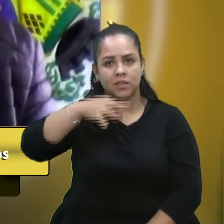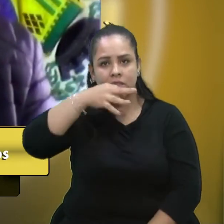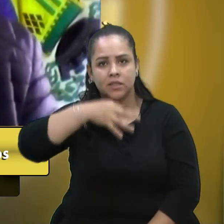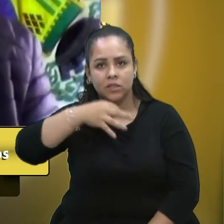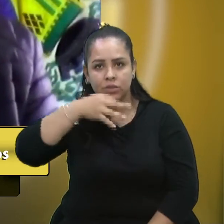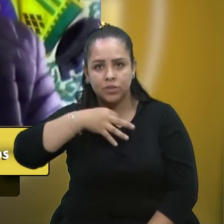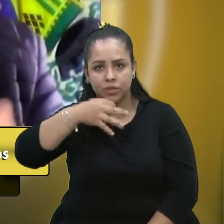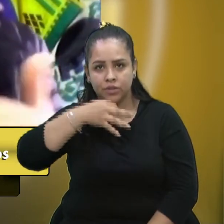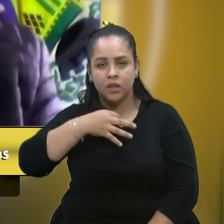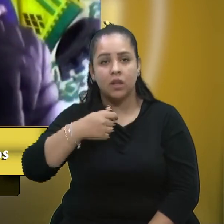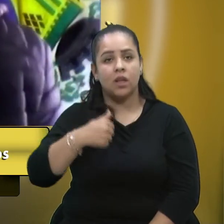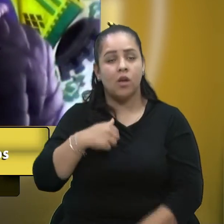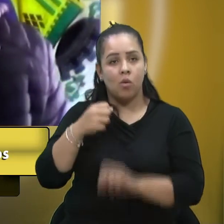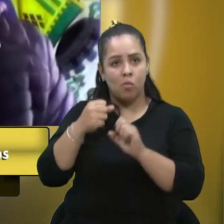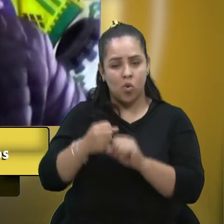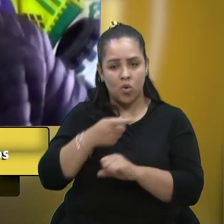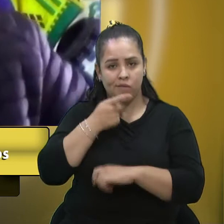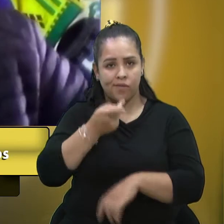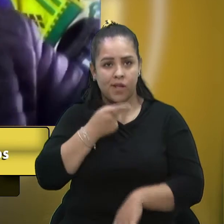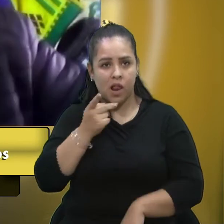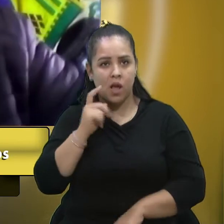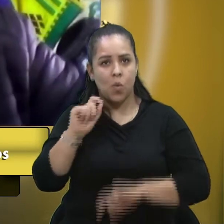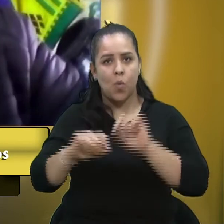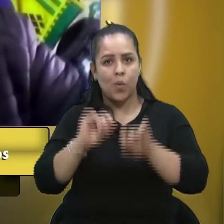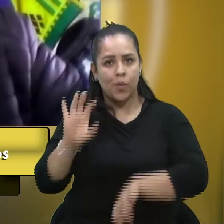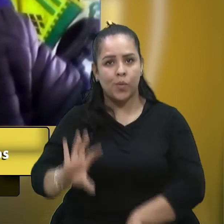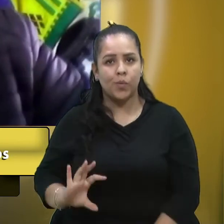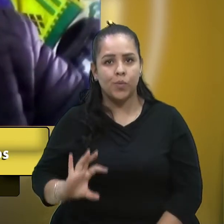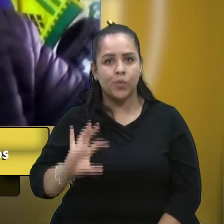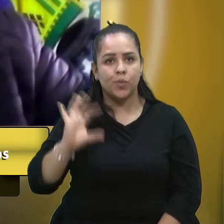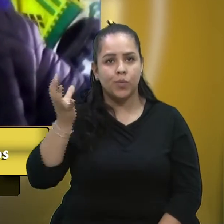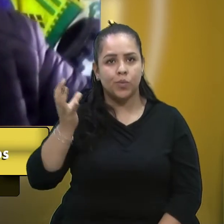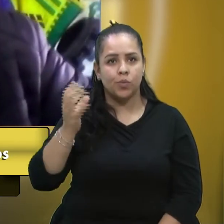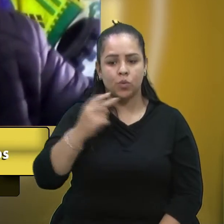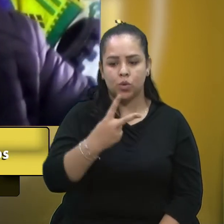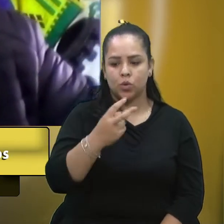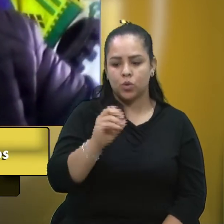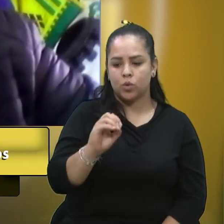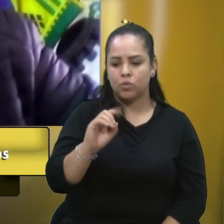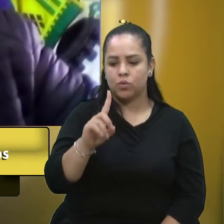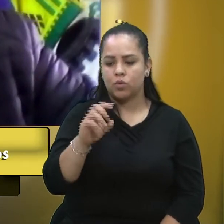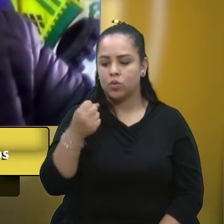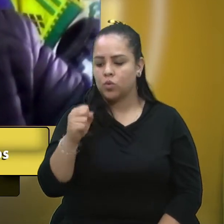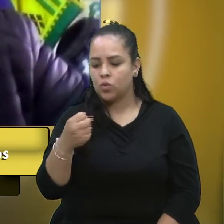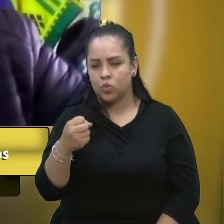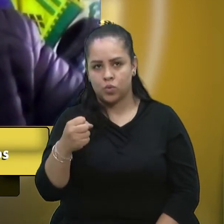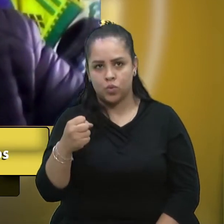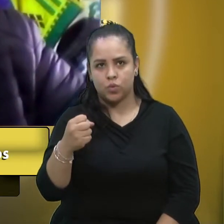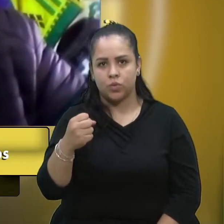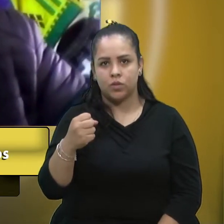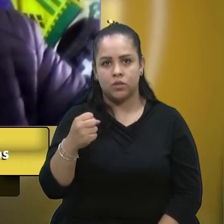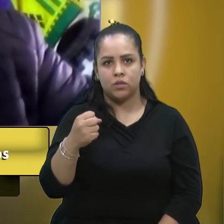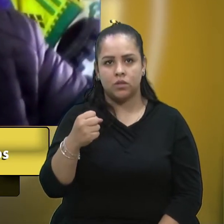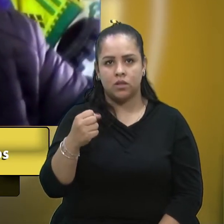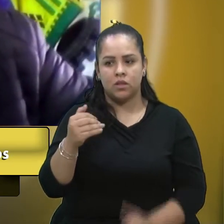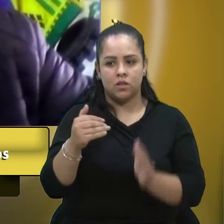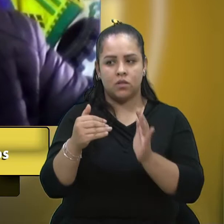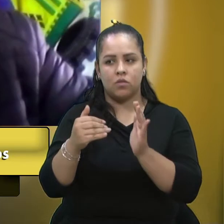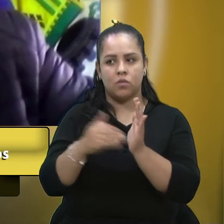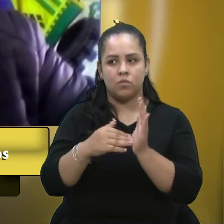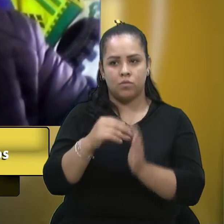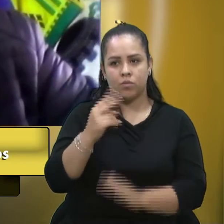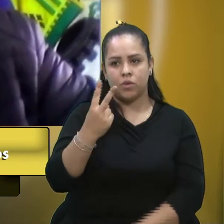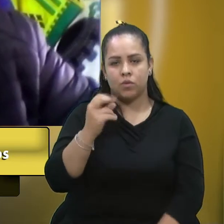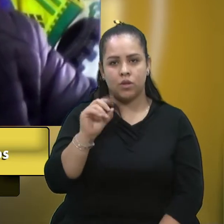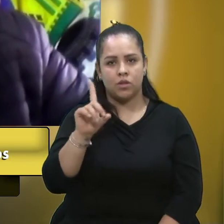Sul. E eu posso dar como referência o que aconteceu em 2018 a 2019, quando nós